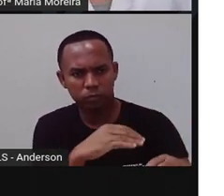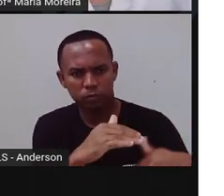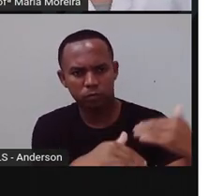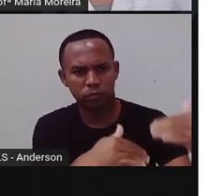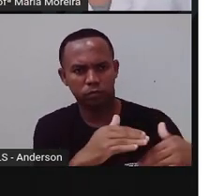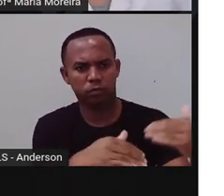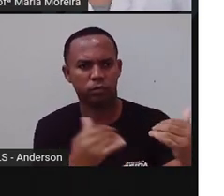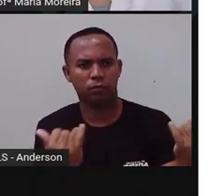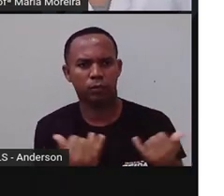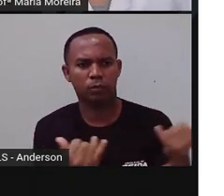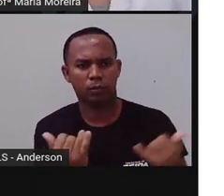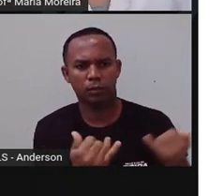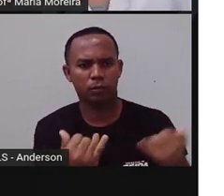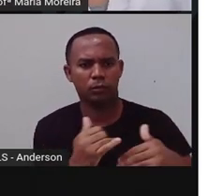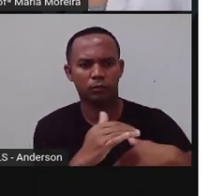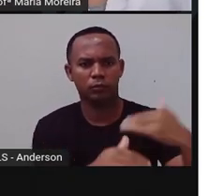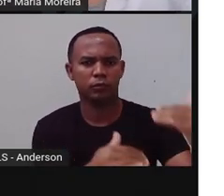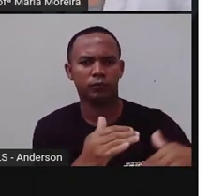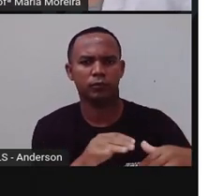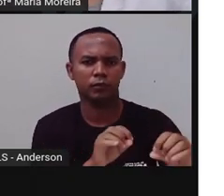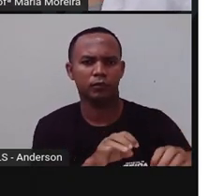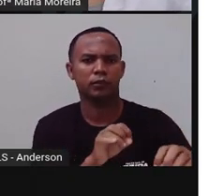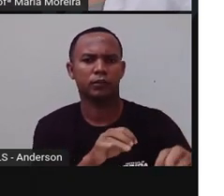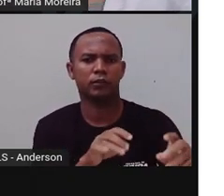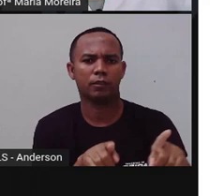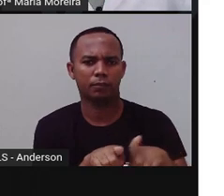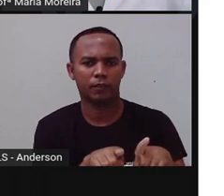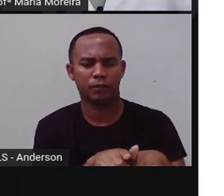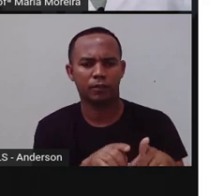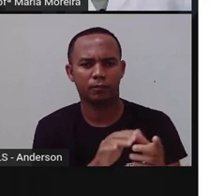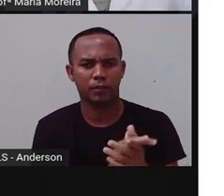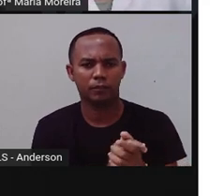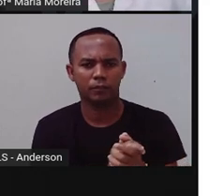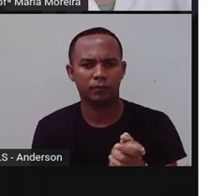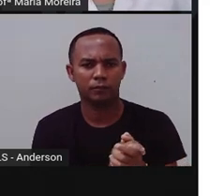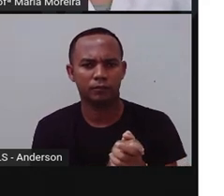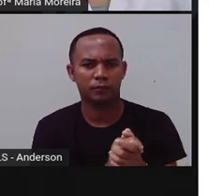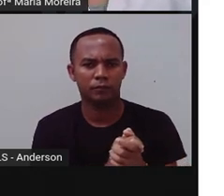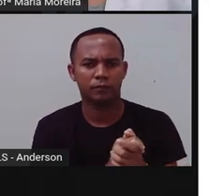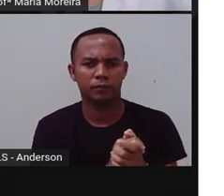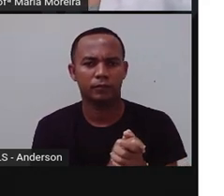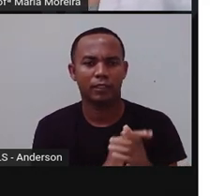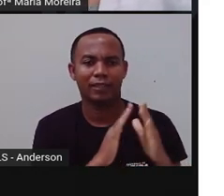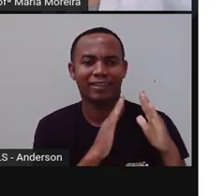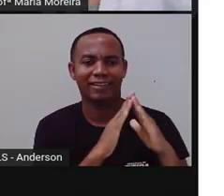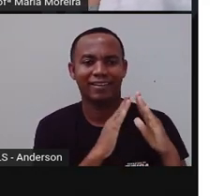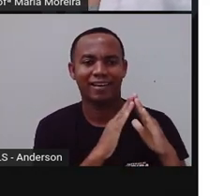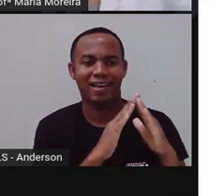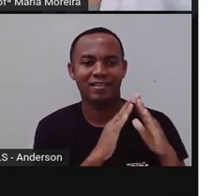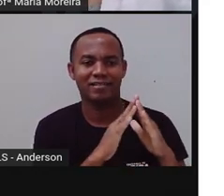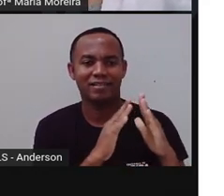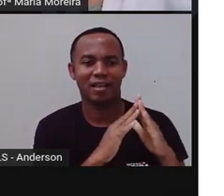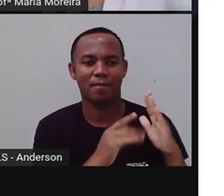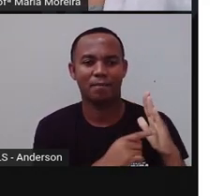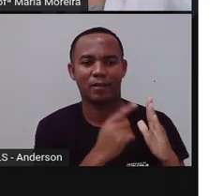assim, as informações, elas eram passadas. Então, elas eram ensinadas o quê? Em casa.